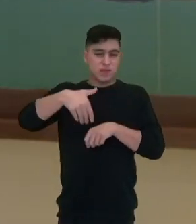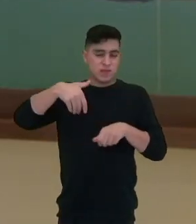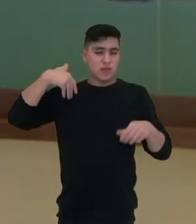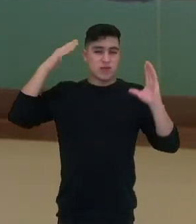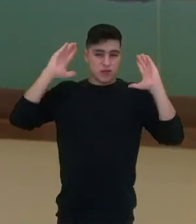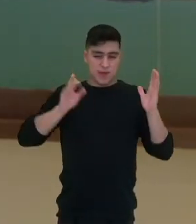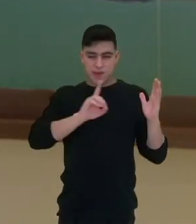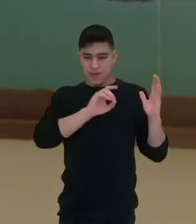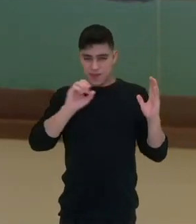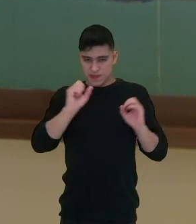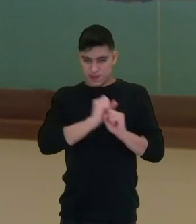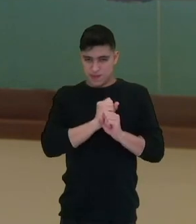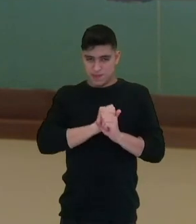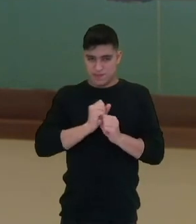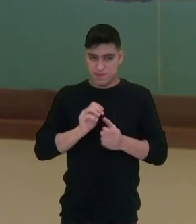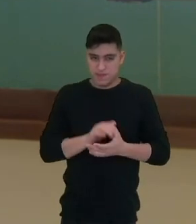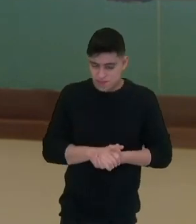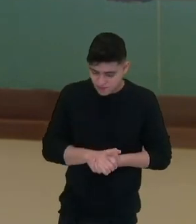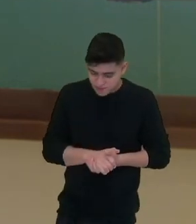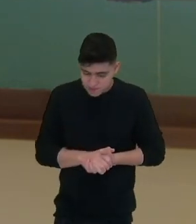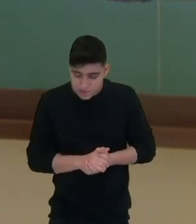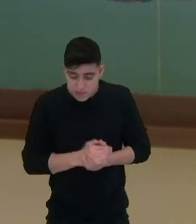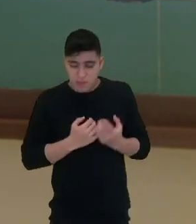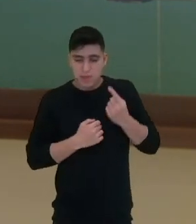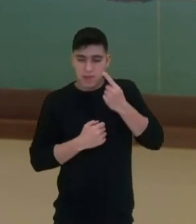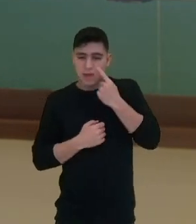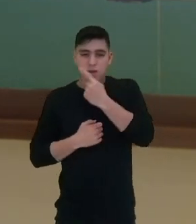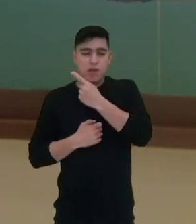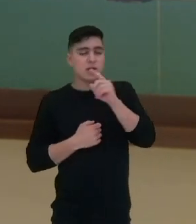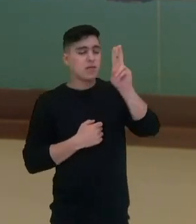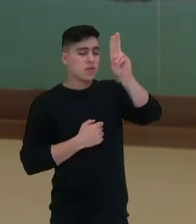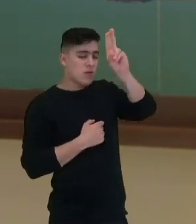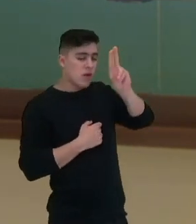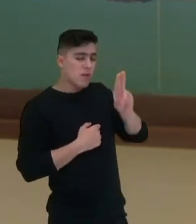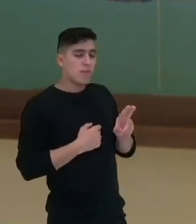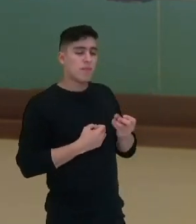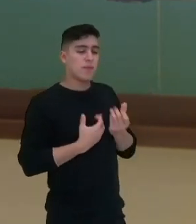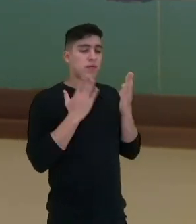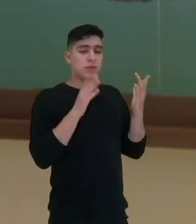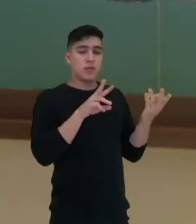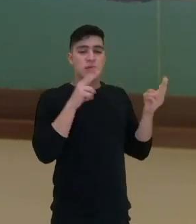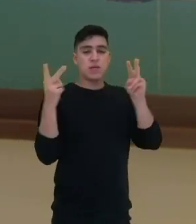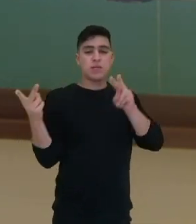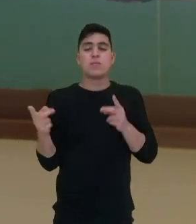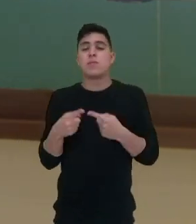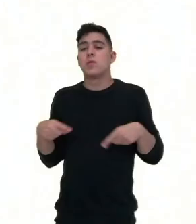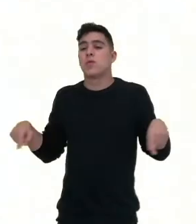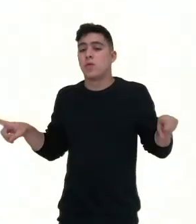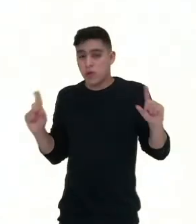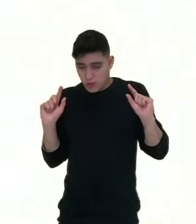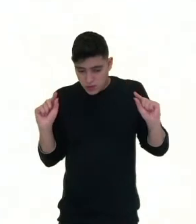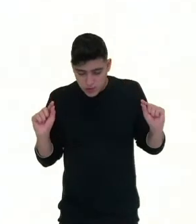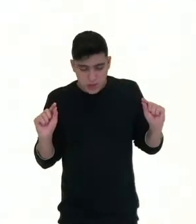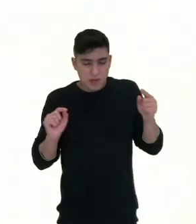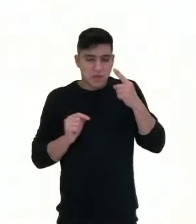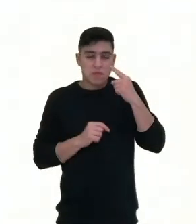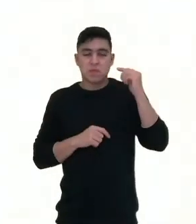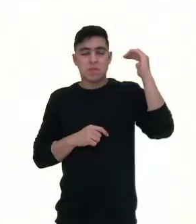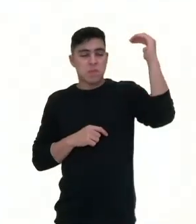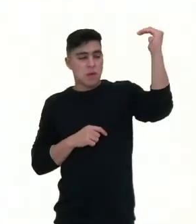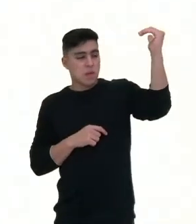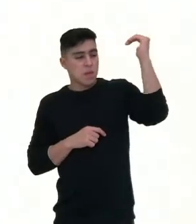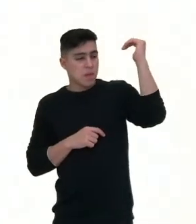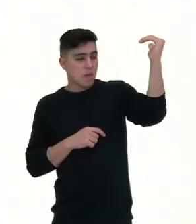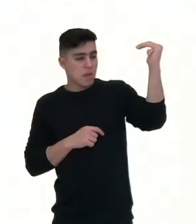100 anos. Alguns poemas que já viraram música, então tem o poema Motivo, Agora José,